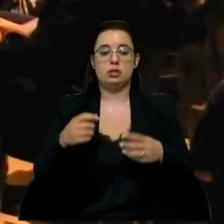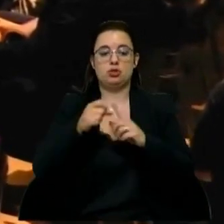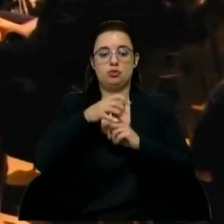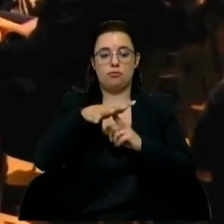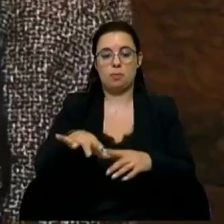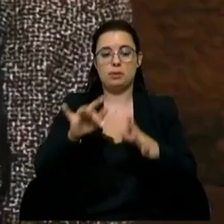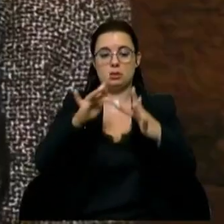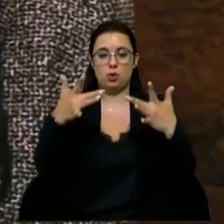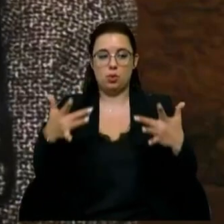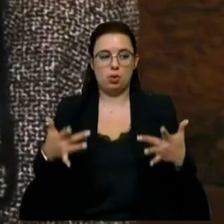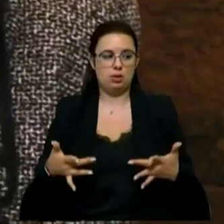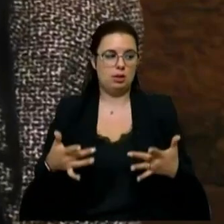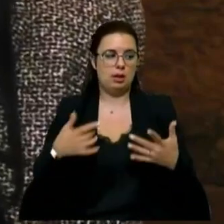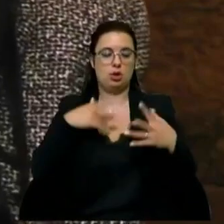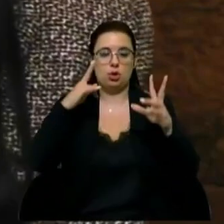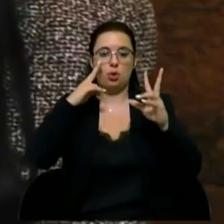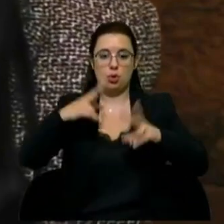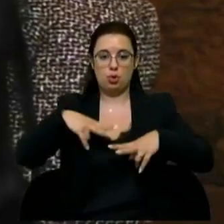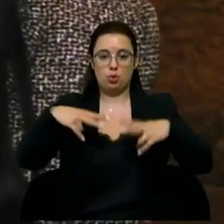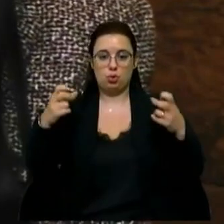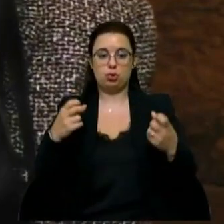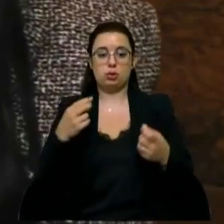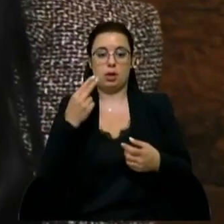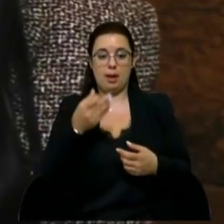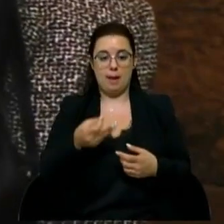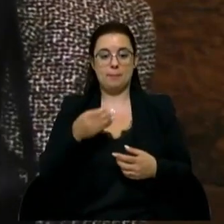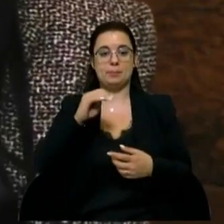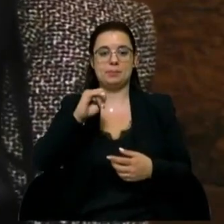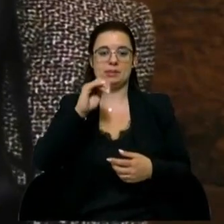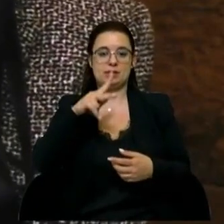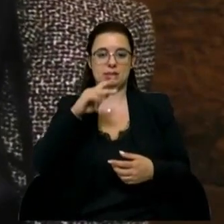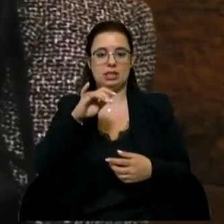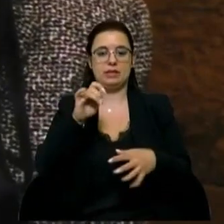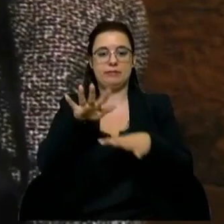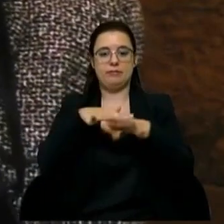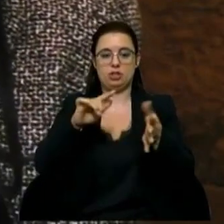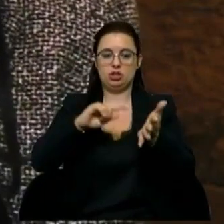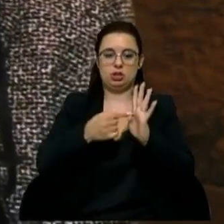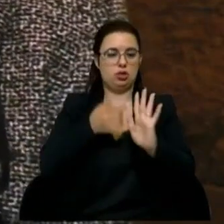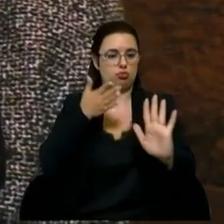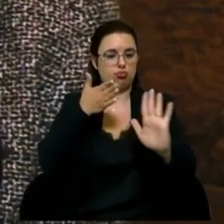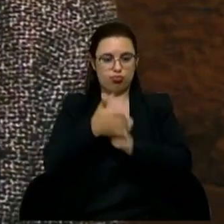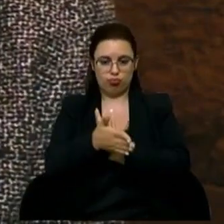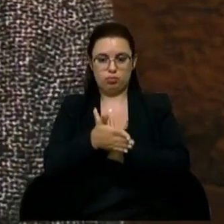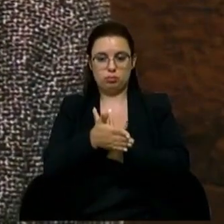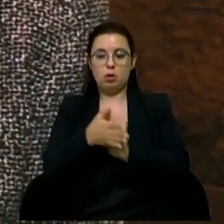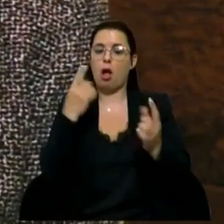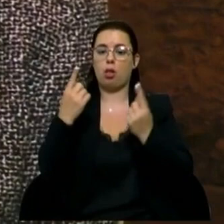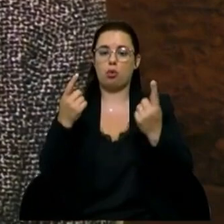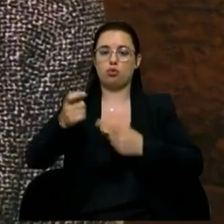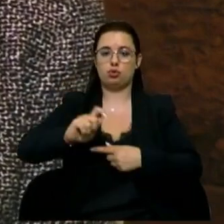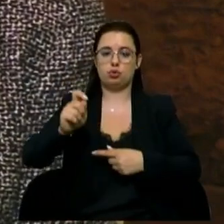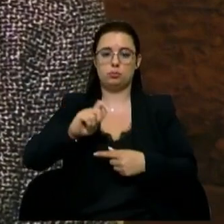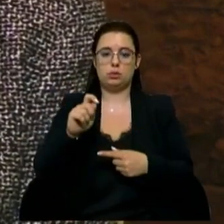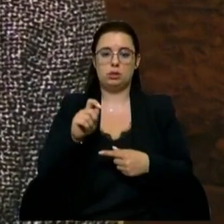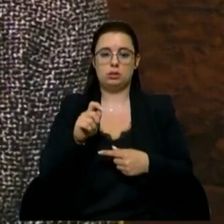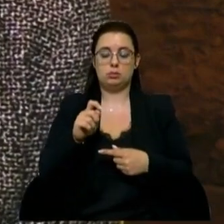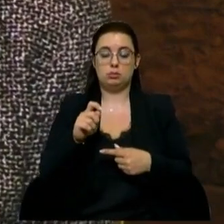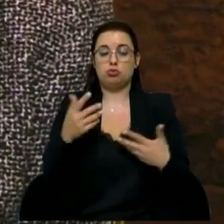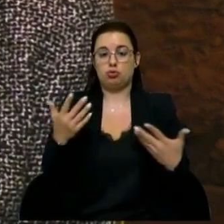online. Encontrei o programa UpSkill, candidatei-me, fiz os testes, entrei e foram alguns meses bastante